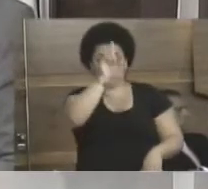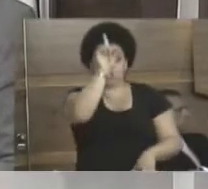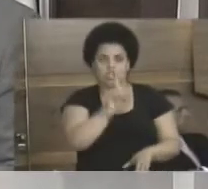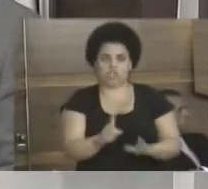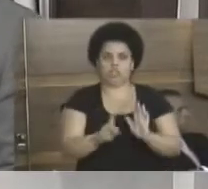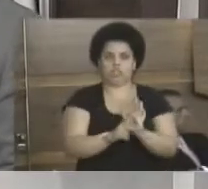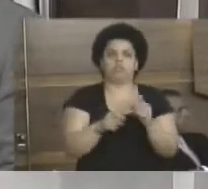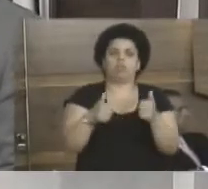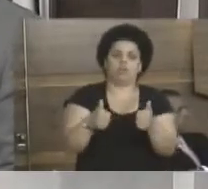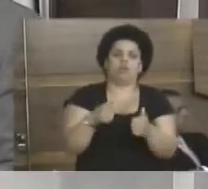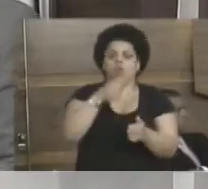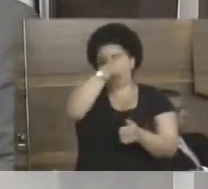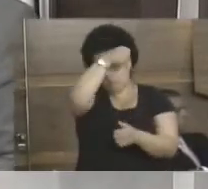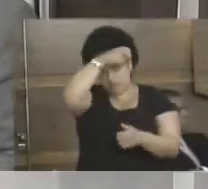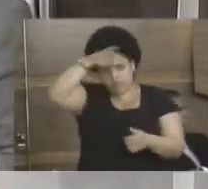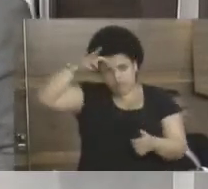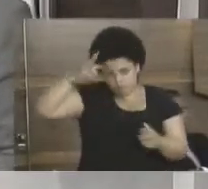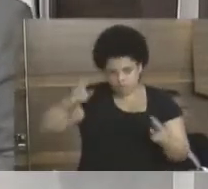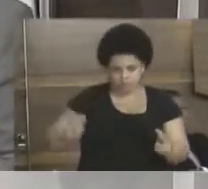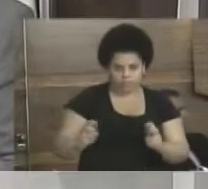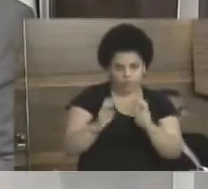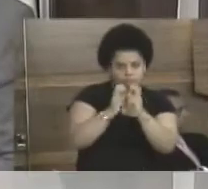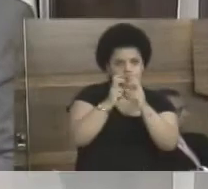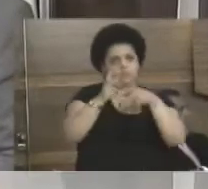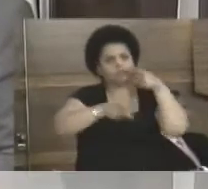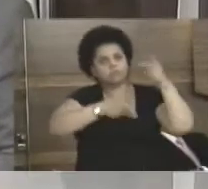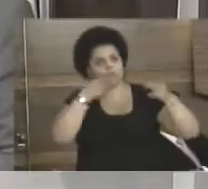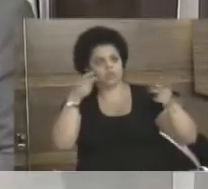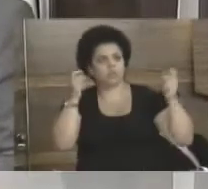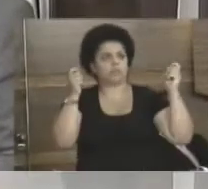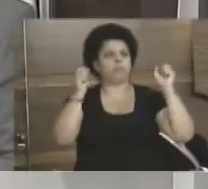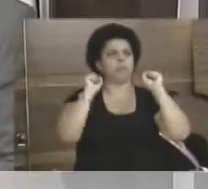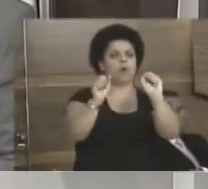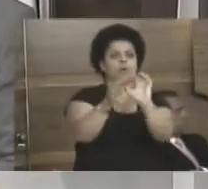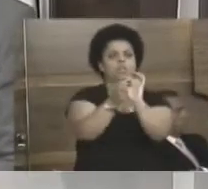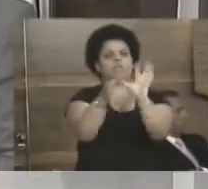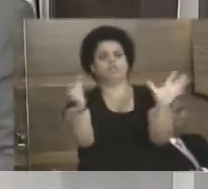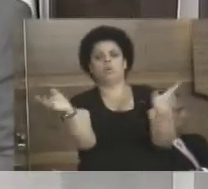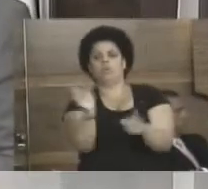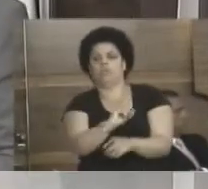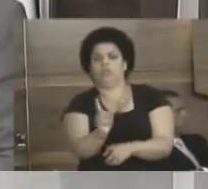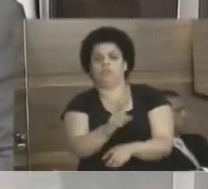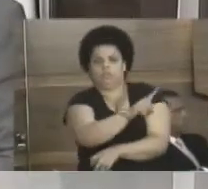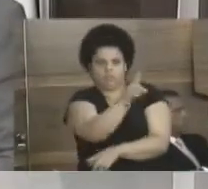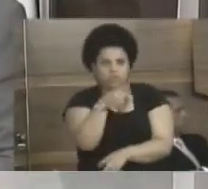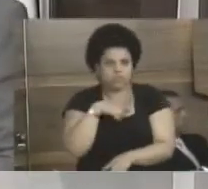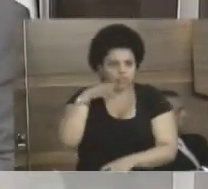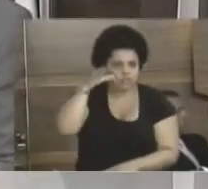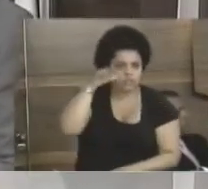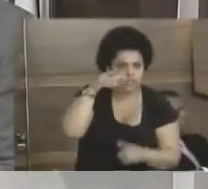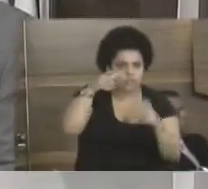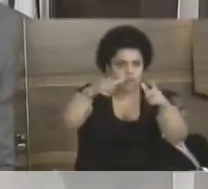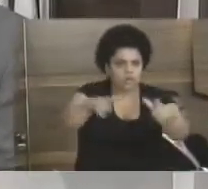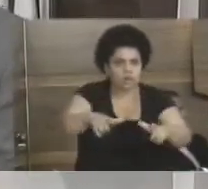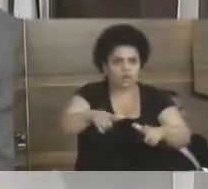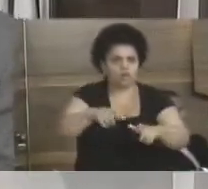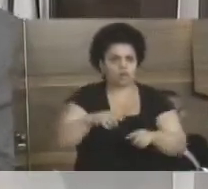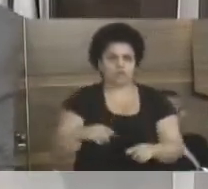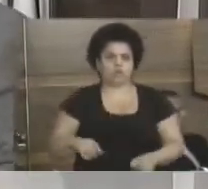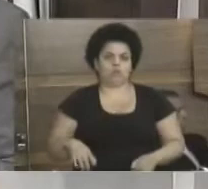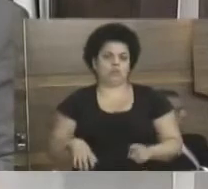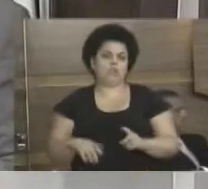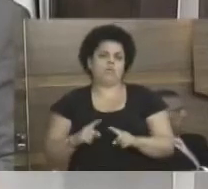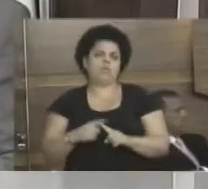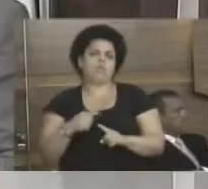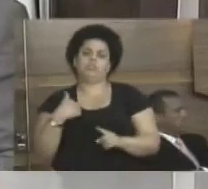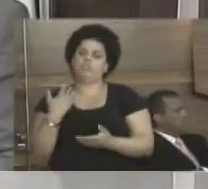tem, vem para a prefeitura e para essa casa para se manifestar com relação a interesse. Vocês têm interesse na área? Não é que a gente não tem interesse porque a